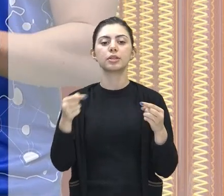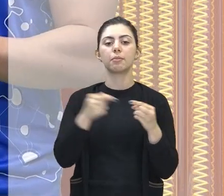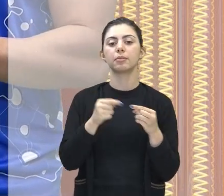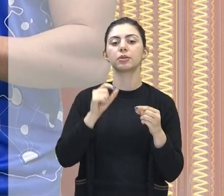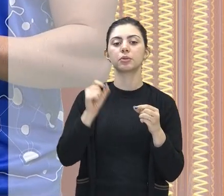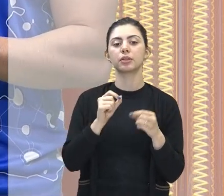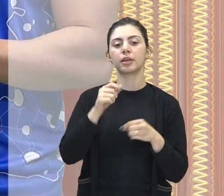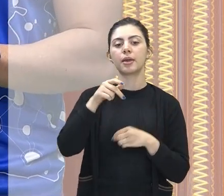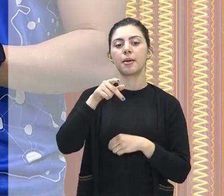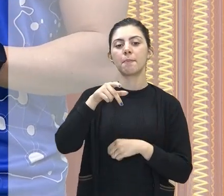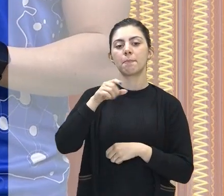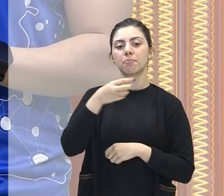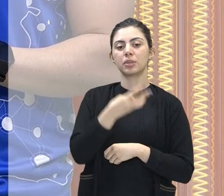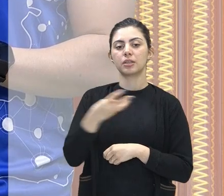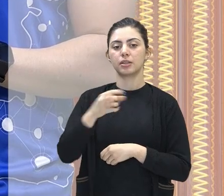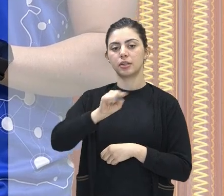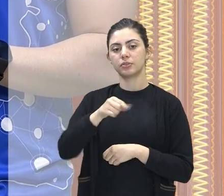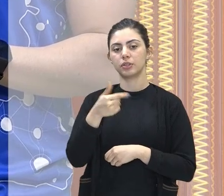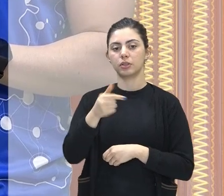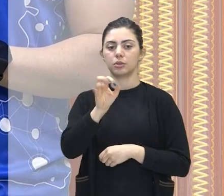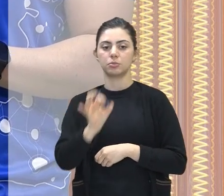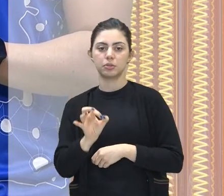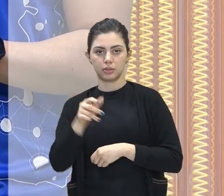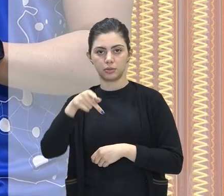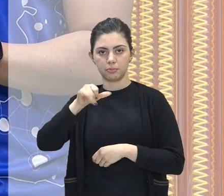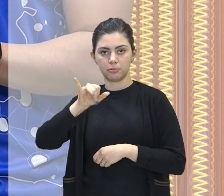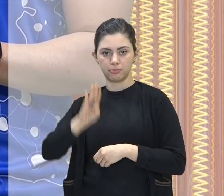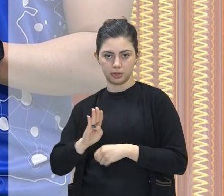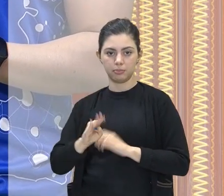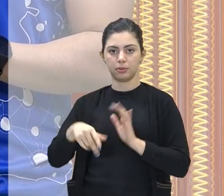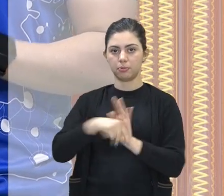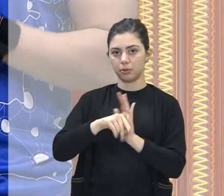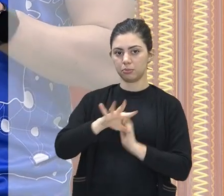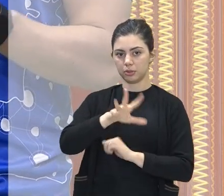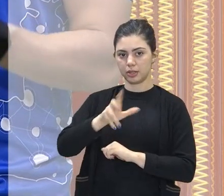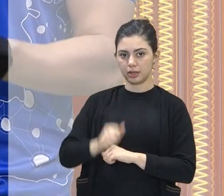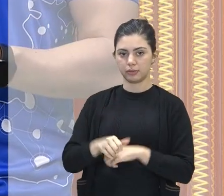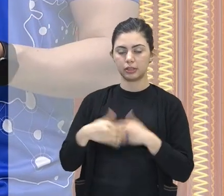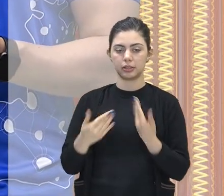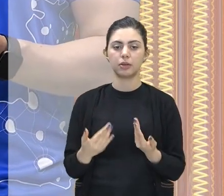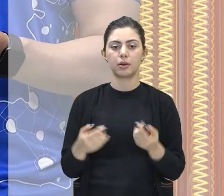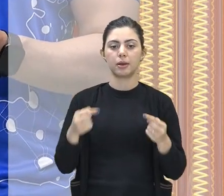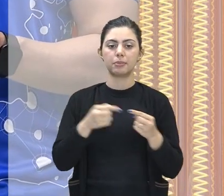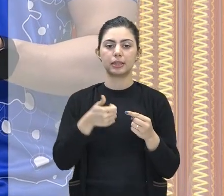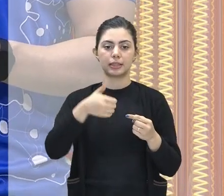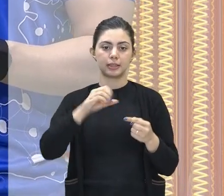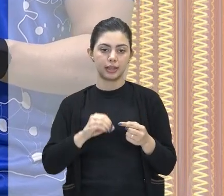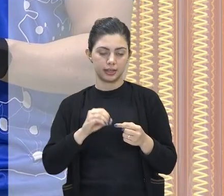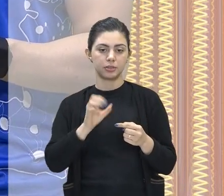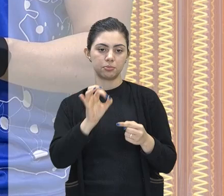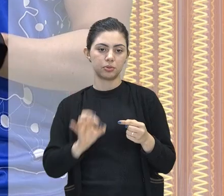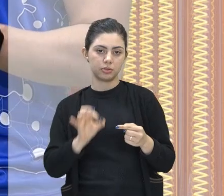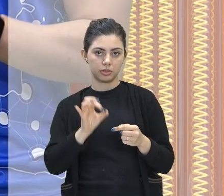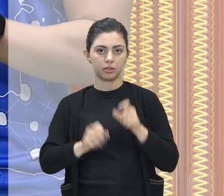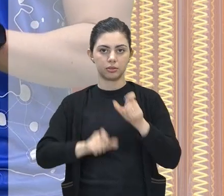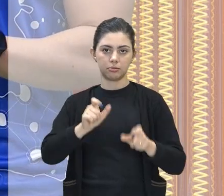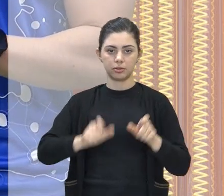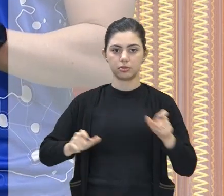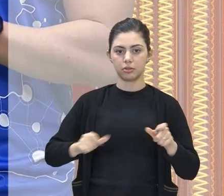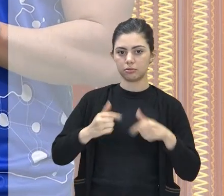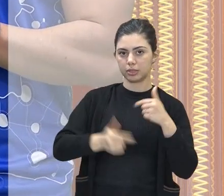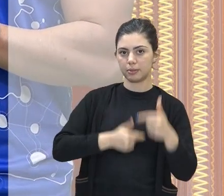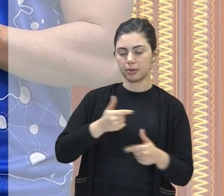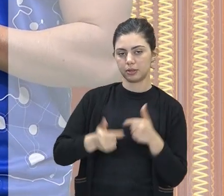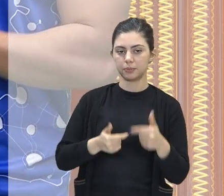,2% do PIB do continente africano e emprega ali 10% da força de trabalho africana. O